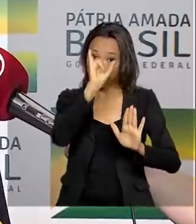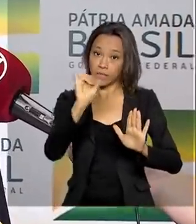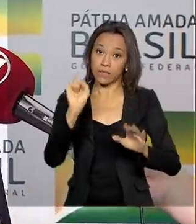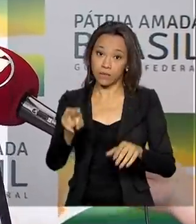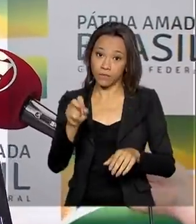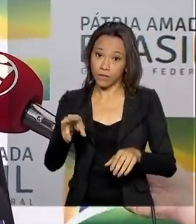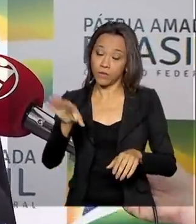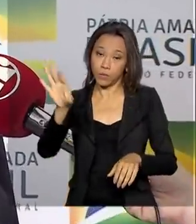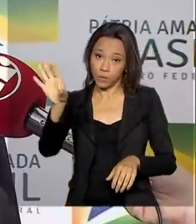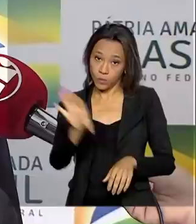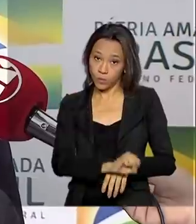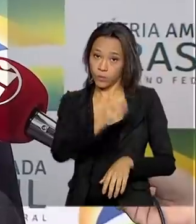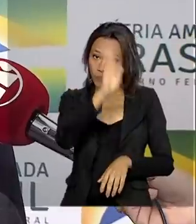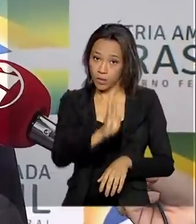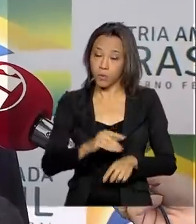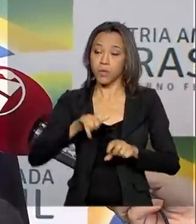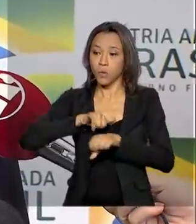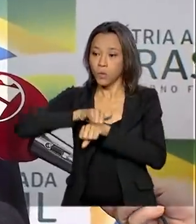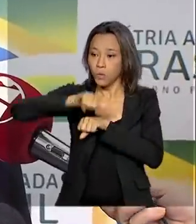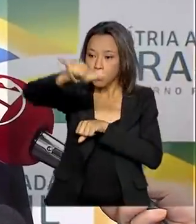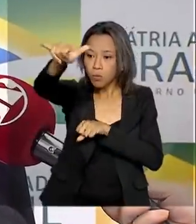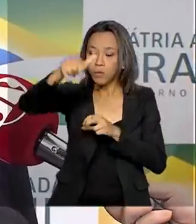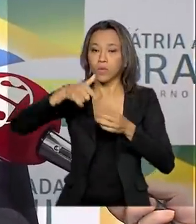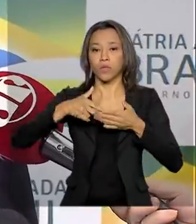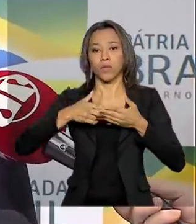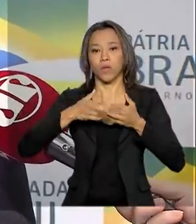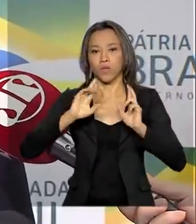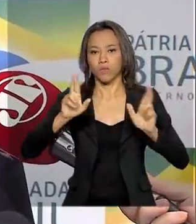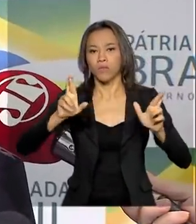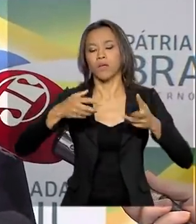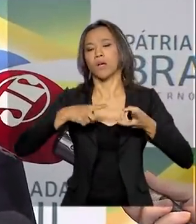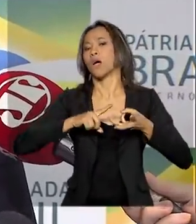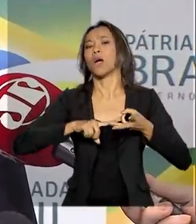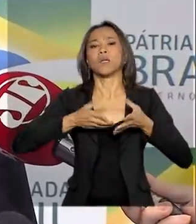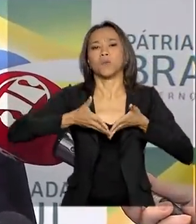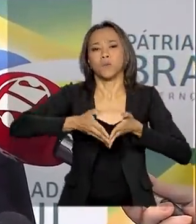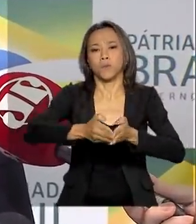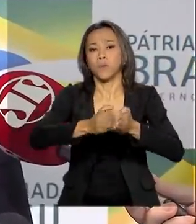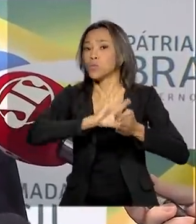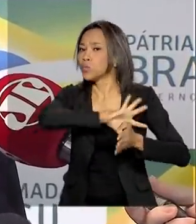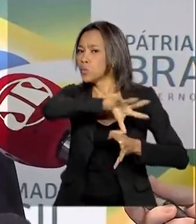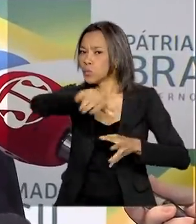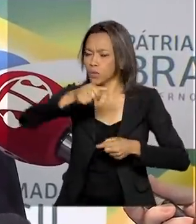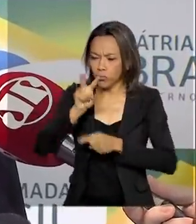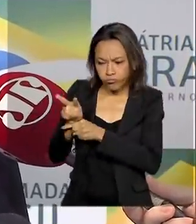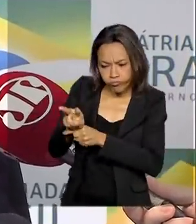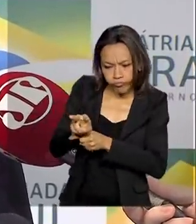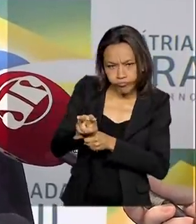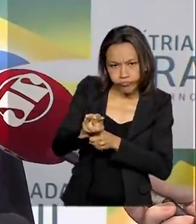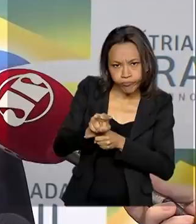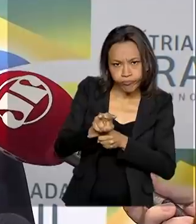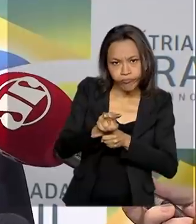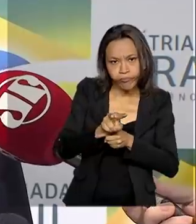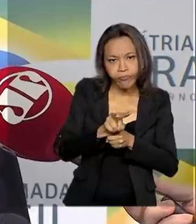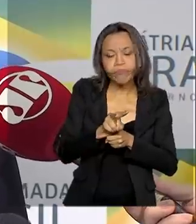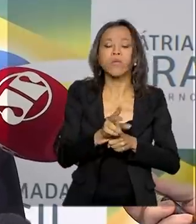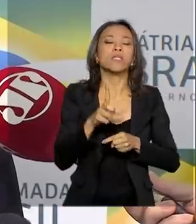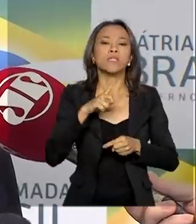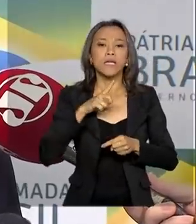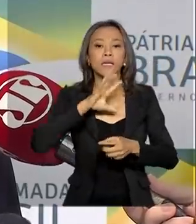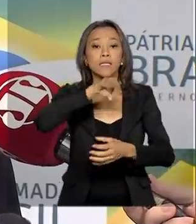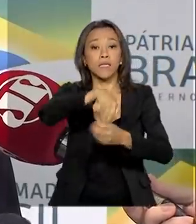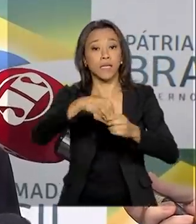Então, os portos, aeroportos estão vigiados. Existe também lá no Ministério da Saúde um centro de monitoramento.